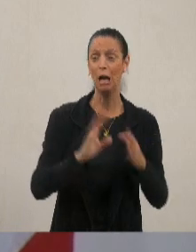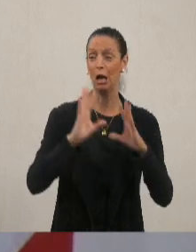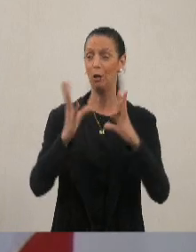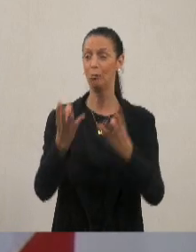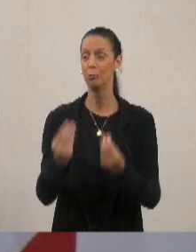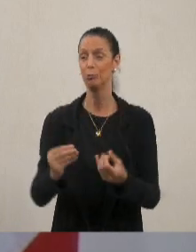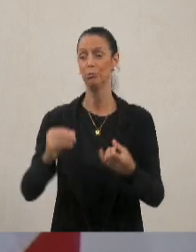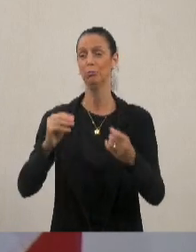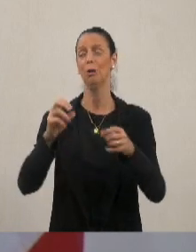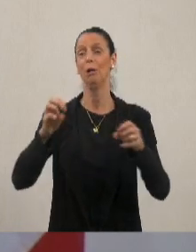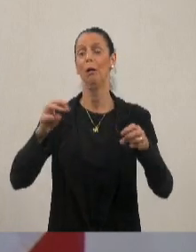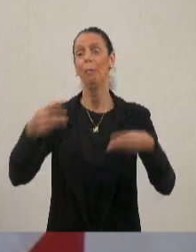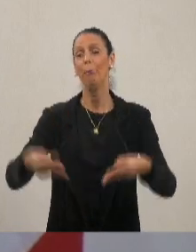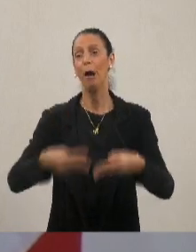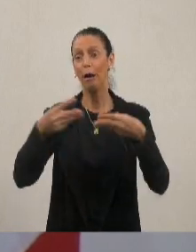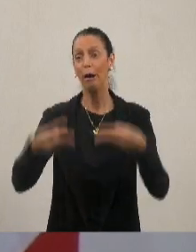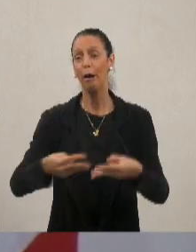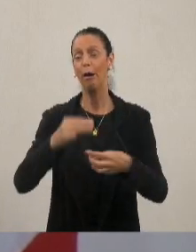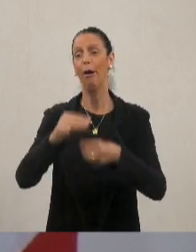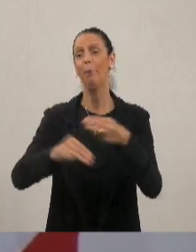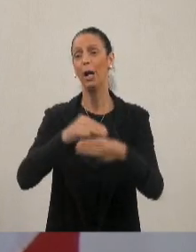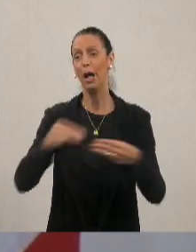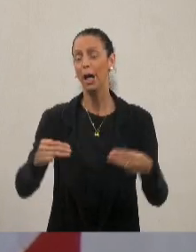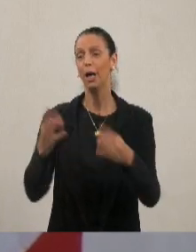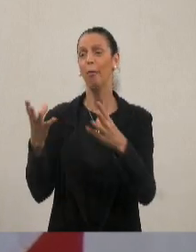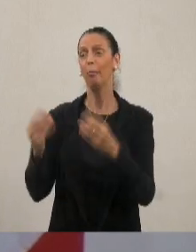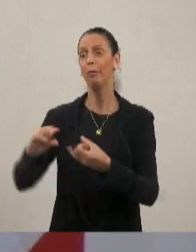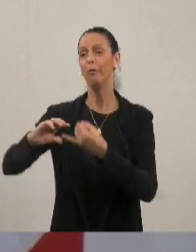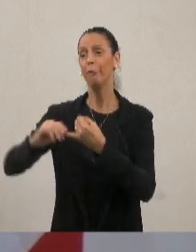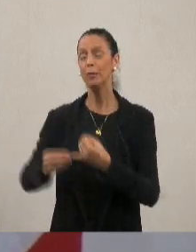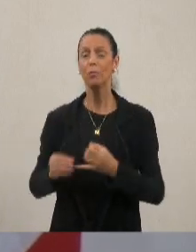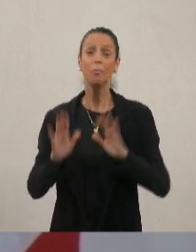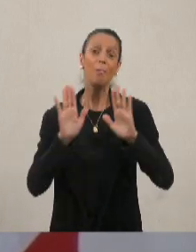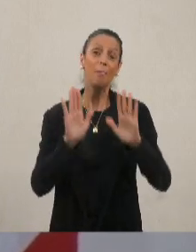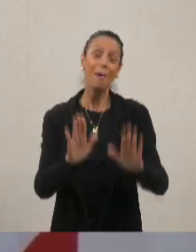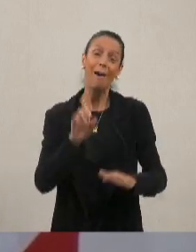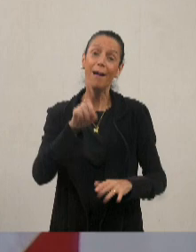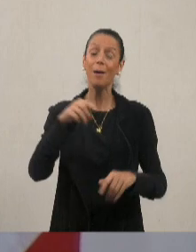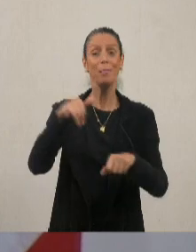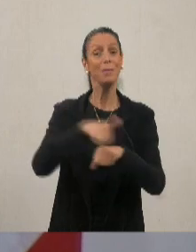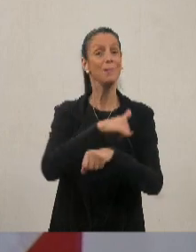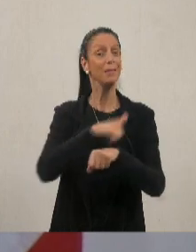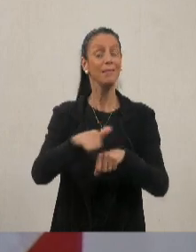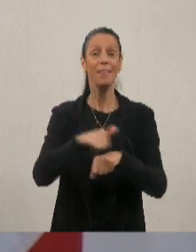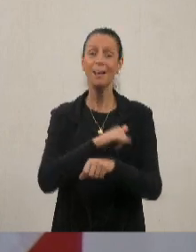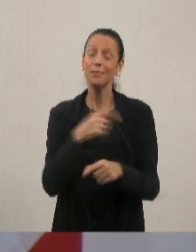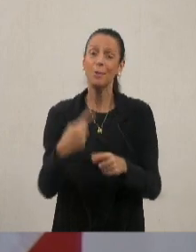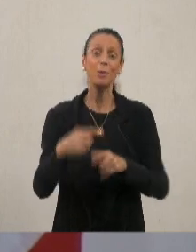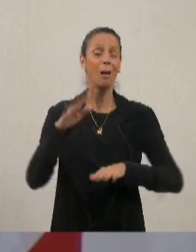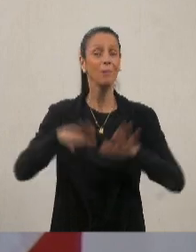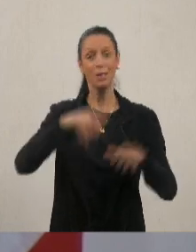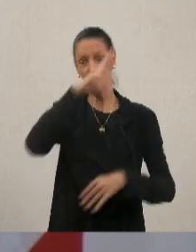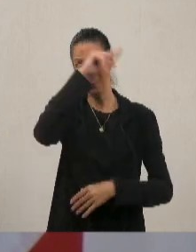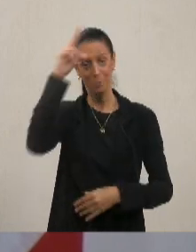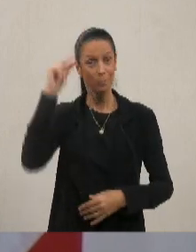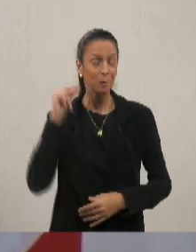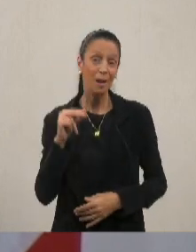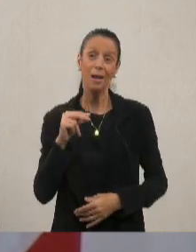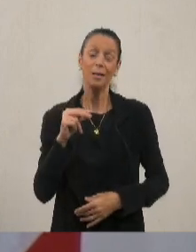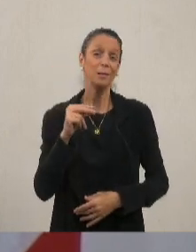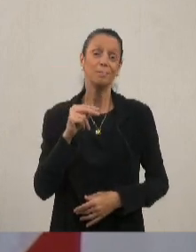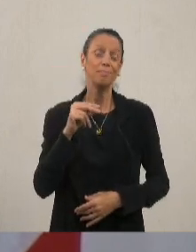jeito de ajudar isso aí. Porque o poder público, às vezes, não tem condição, até talvez tenha,